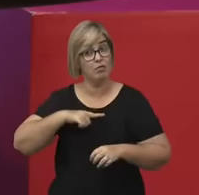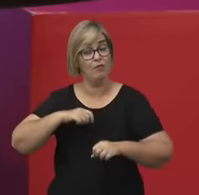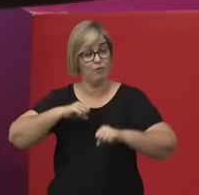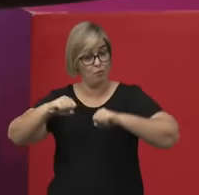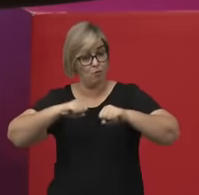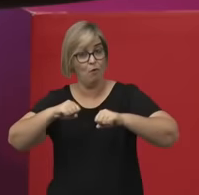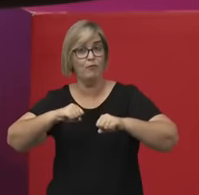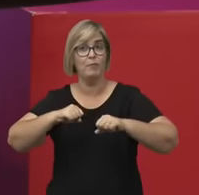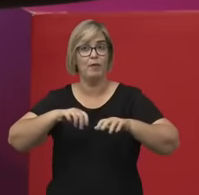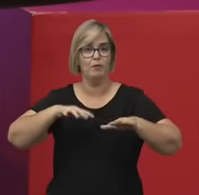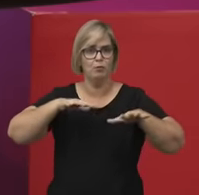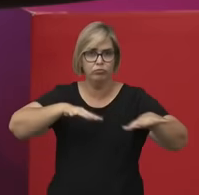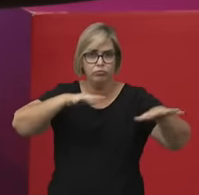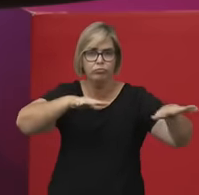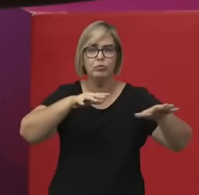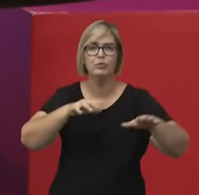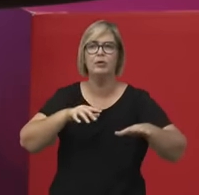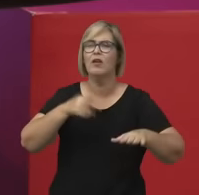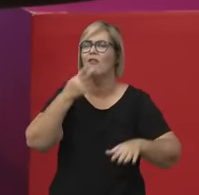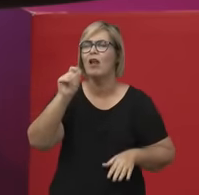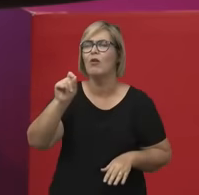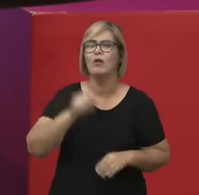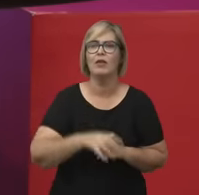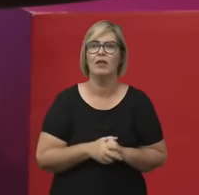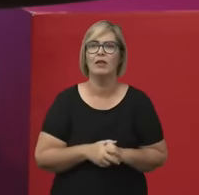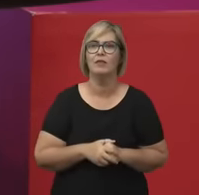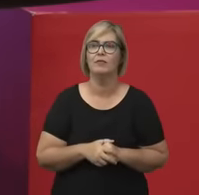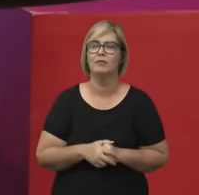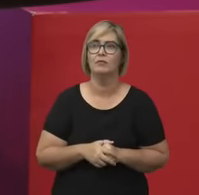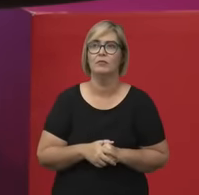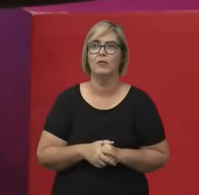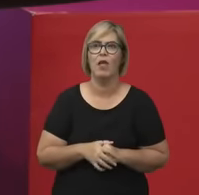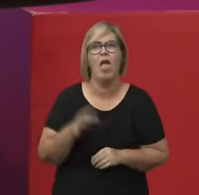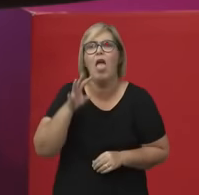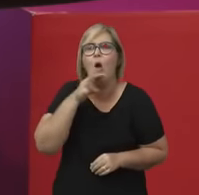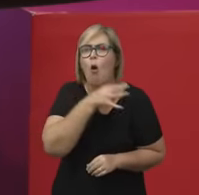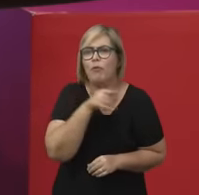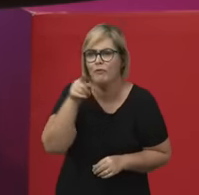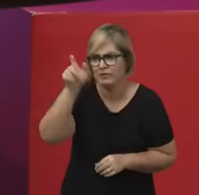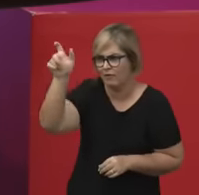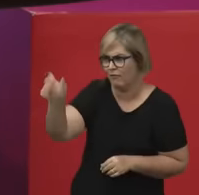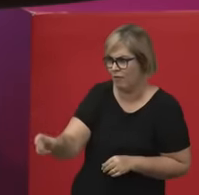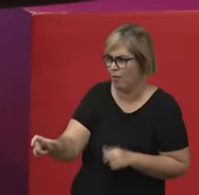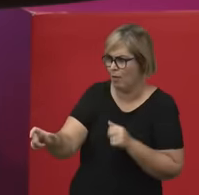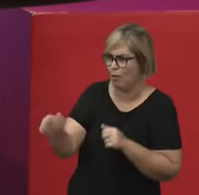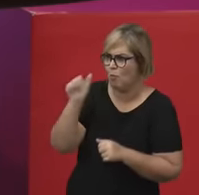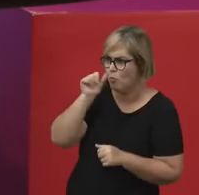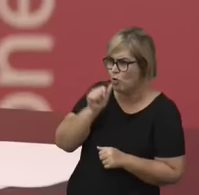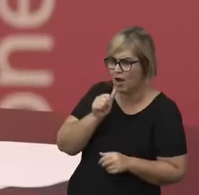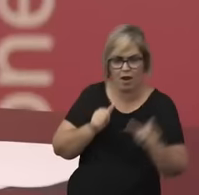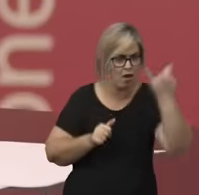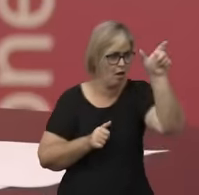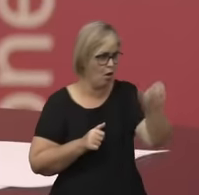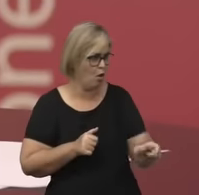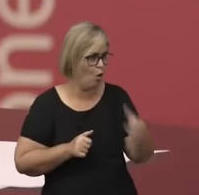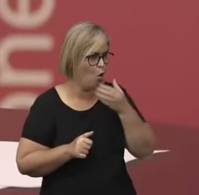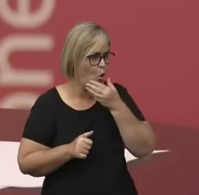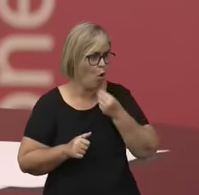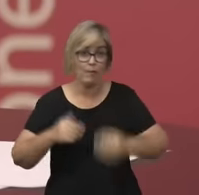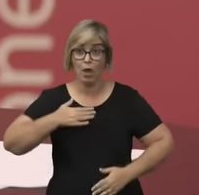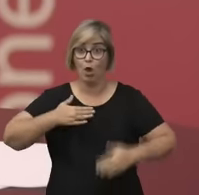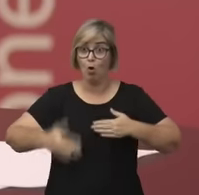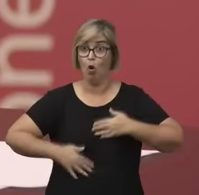óbvio que homens e mulheres não são iguais. Você olha para os corpos, são corpos diferentes. São corpos